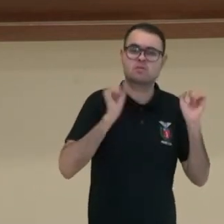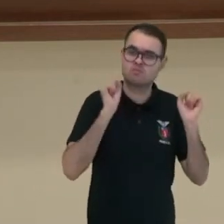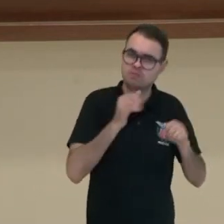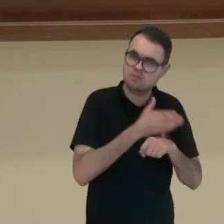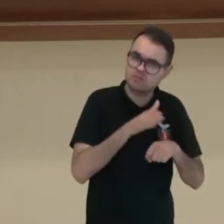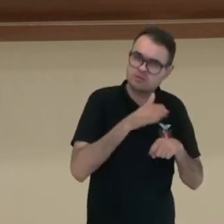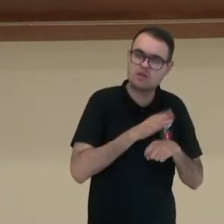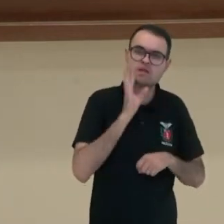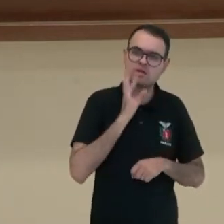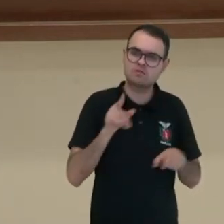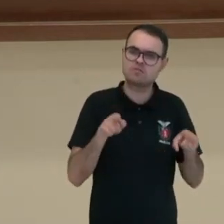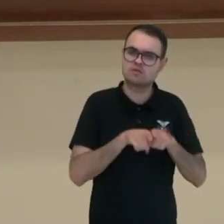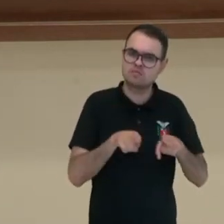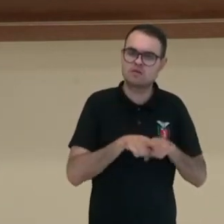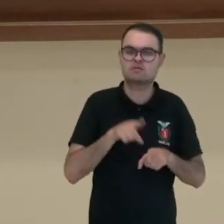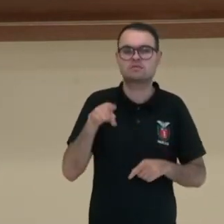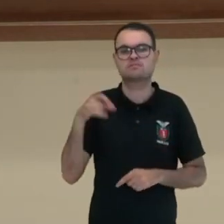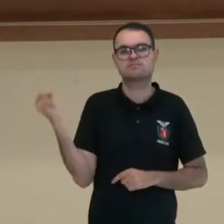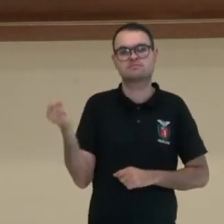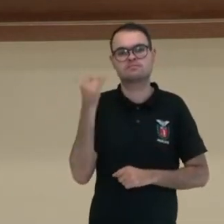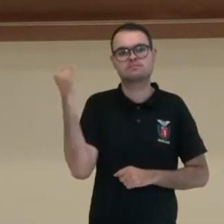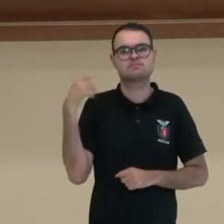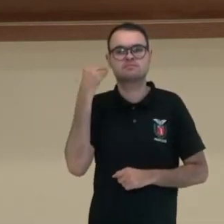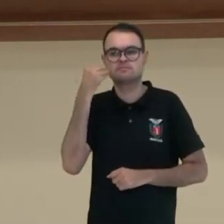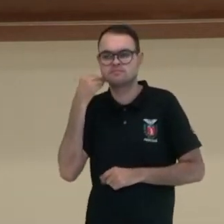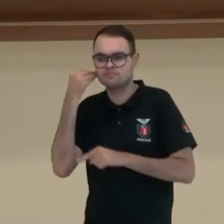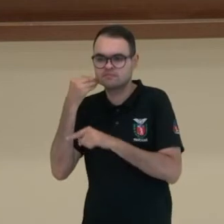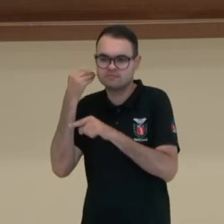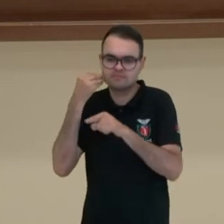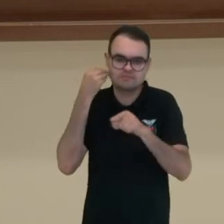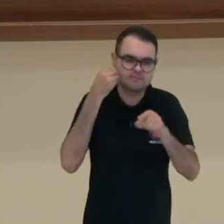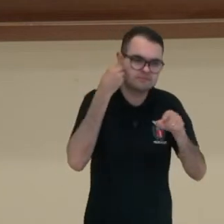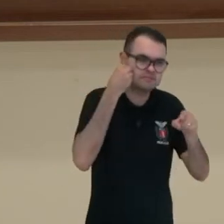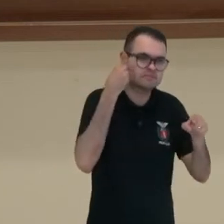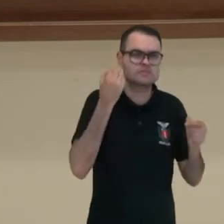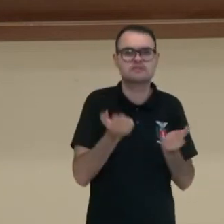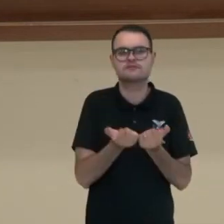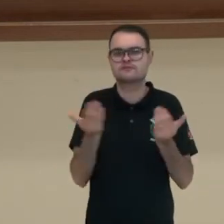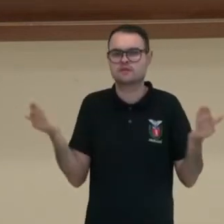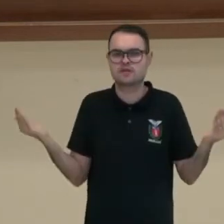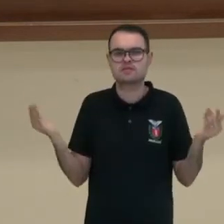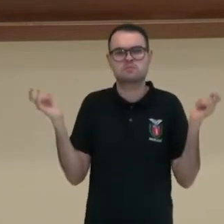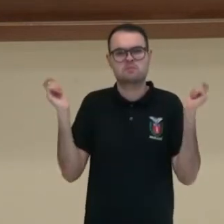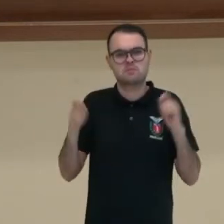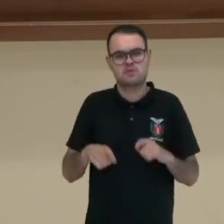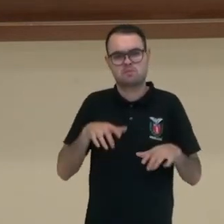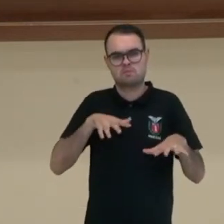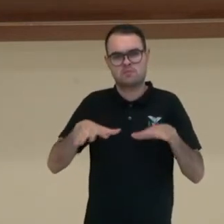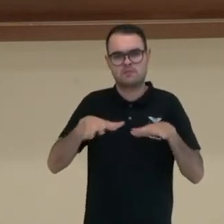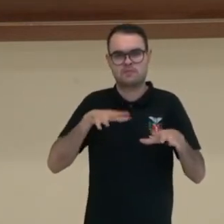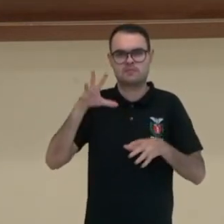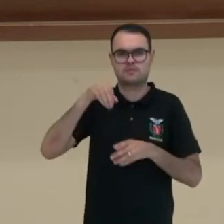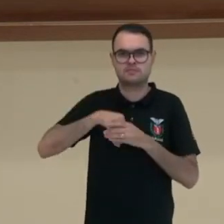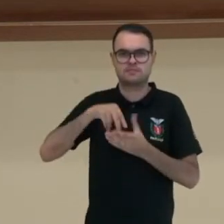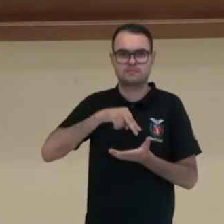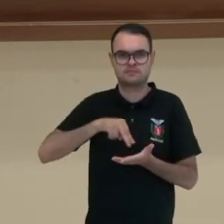também é legal, né? É importante a gente experimentar diversas possibilidades de movimento na dança.